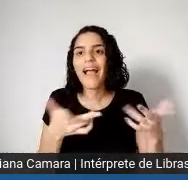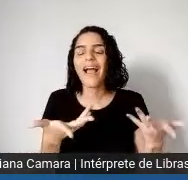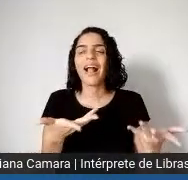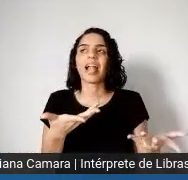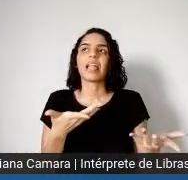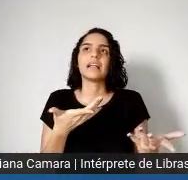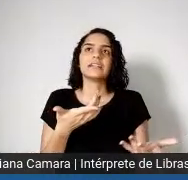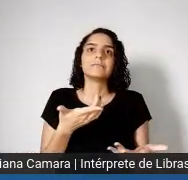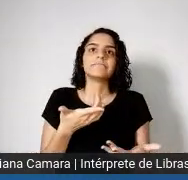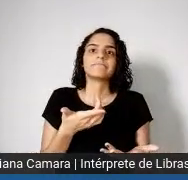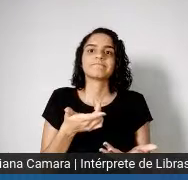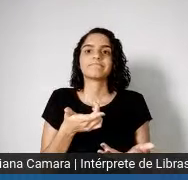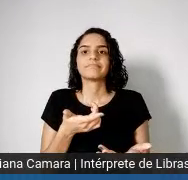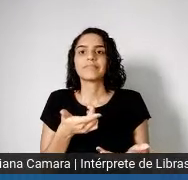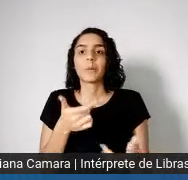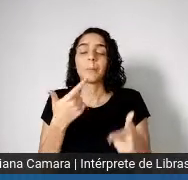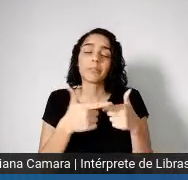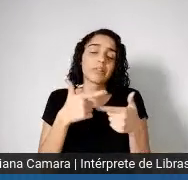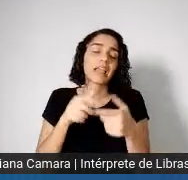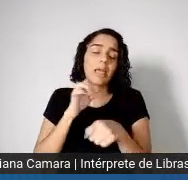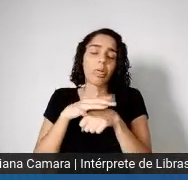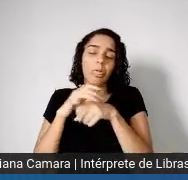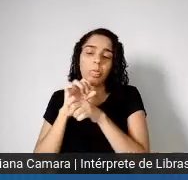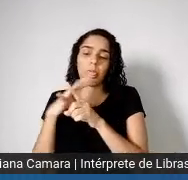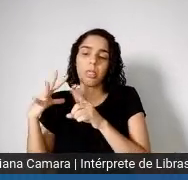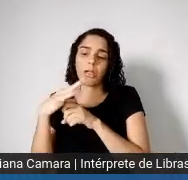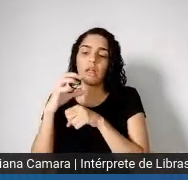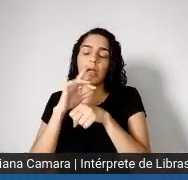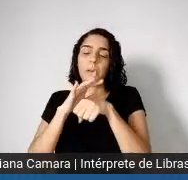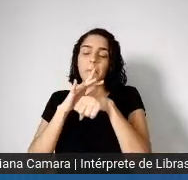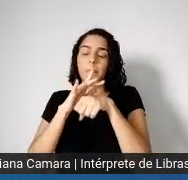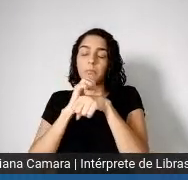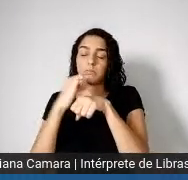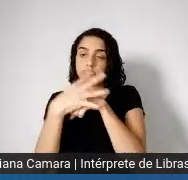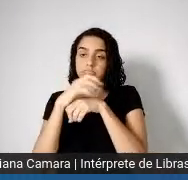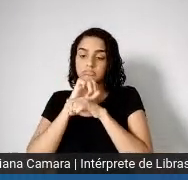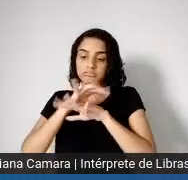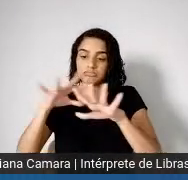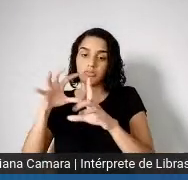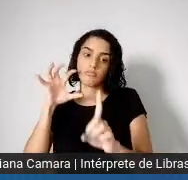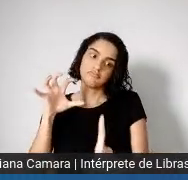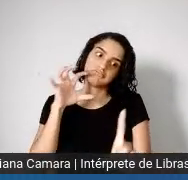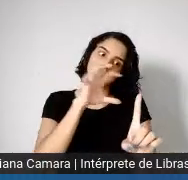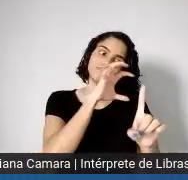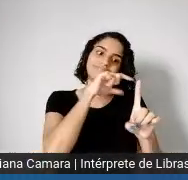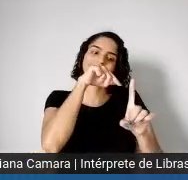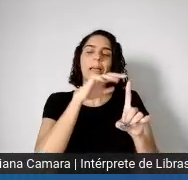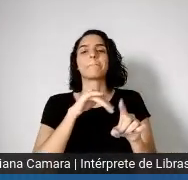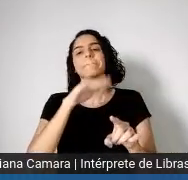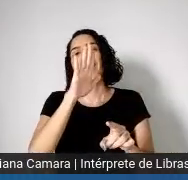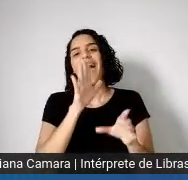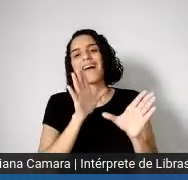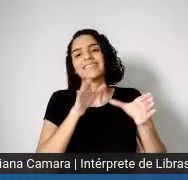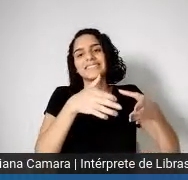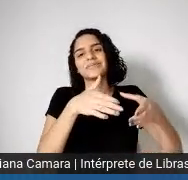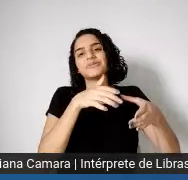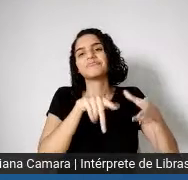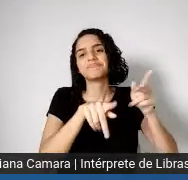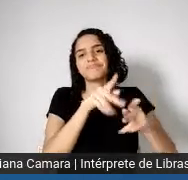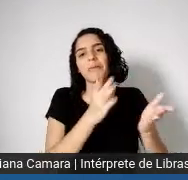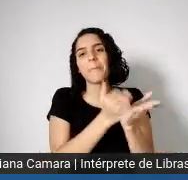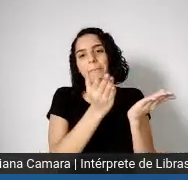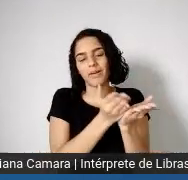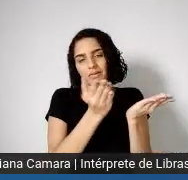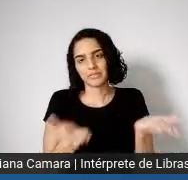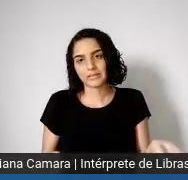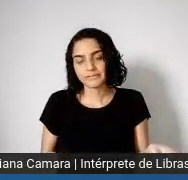e seus efeitos devastadores, né, sobre aumento da diminuição do acesso a alimentos e